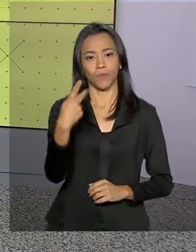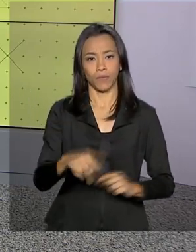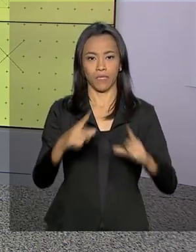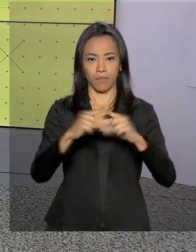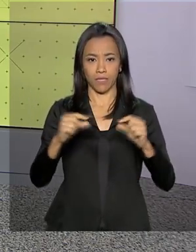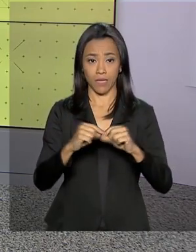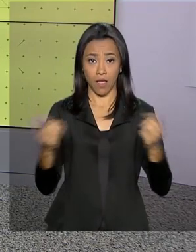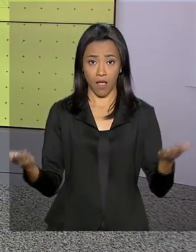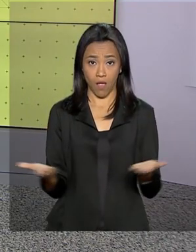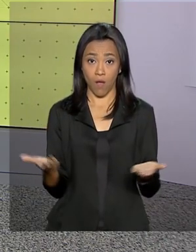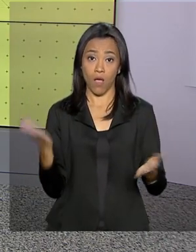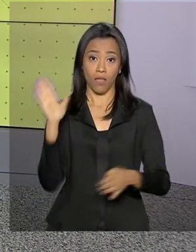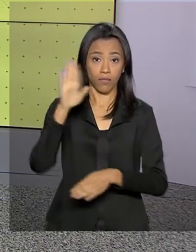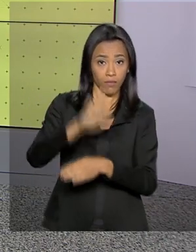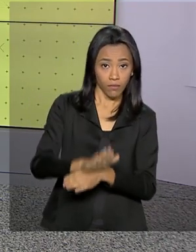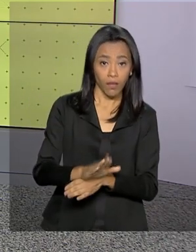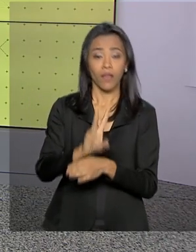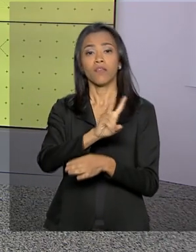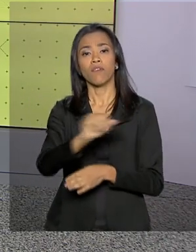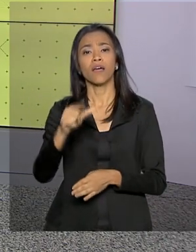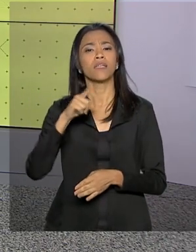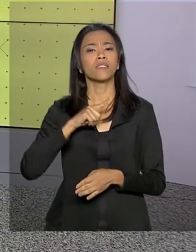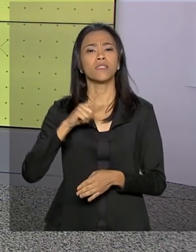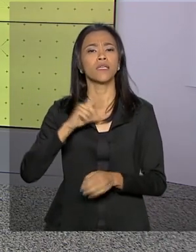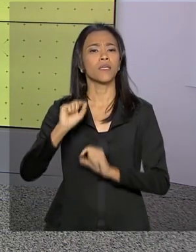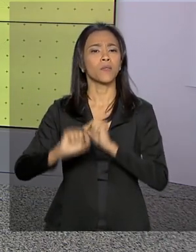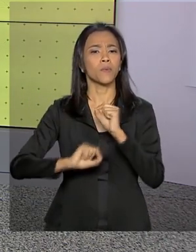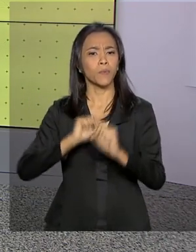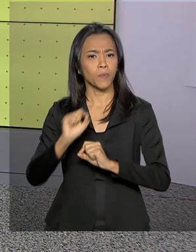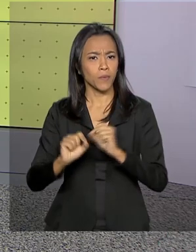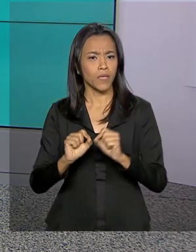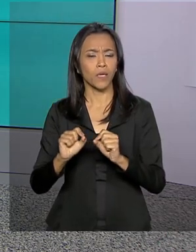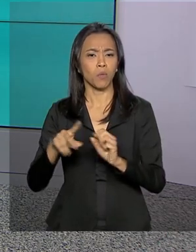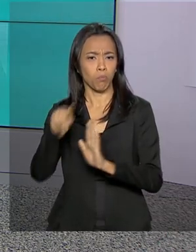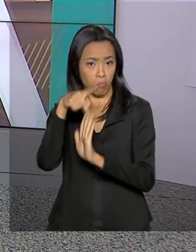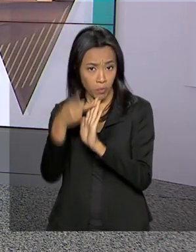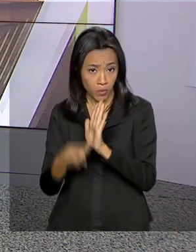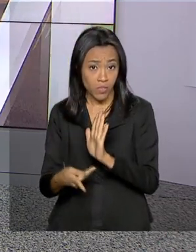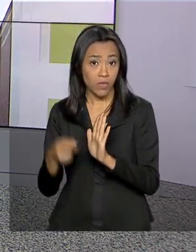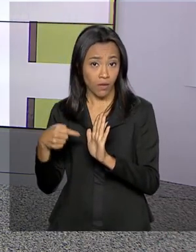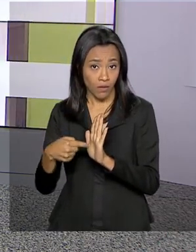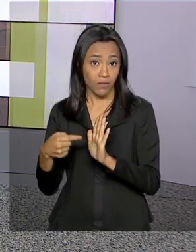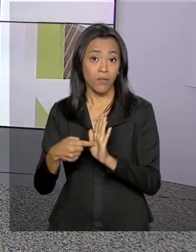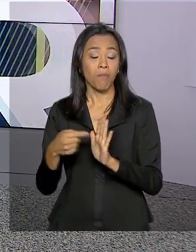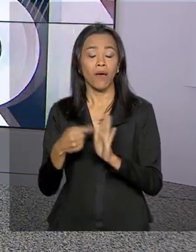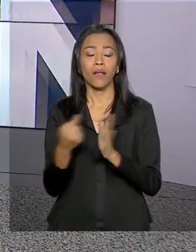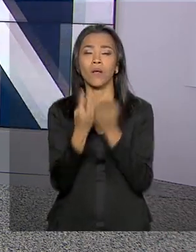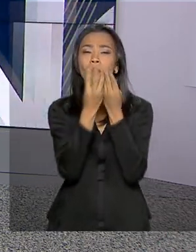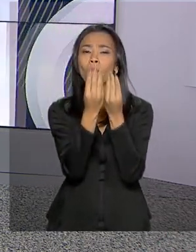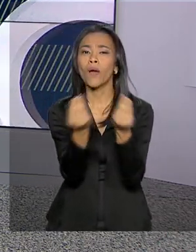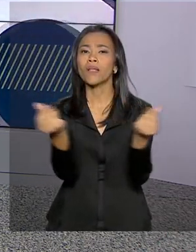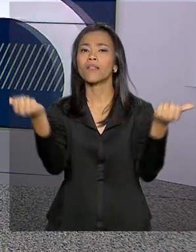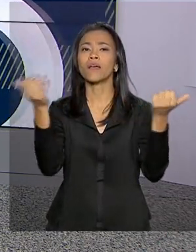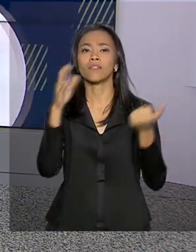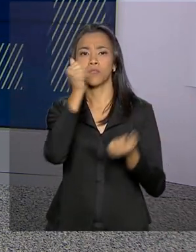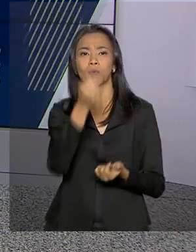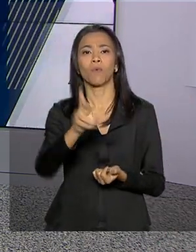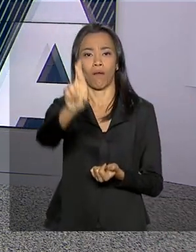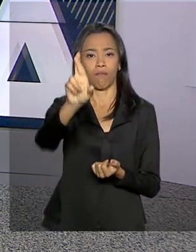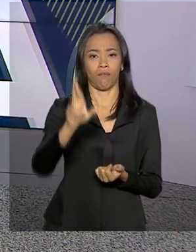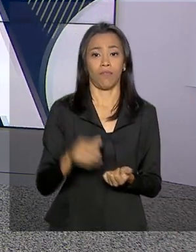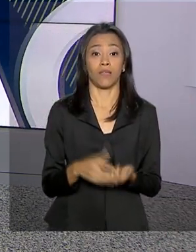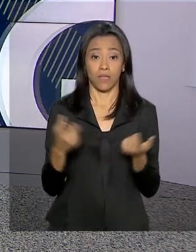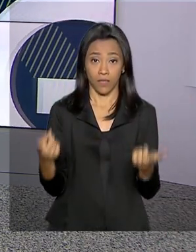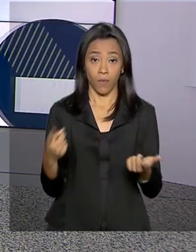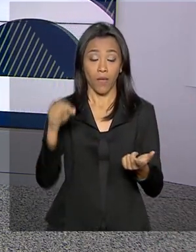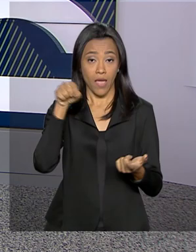tarde, será lançado o projeto da Rede Nacional de Monitoramento da Qualidade do Ar, que faz parte da campanha Respire Vida. E ainda,